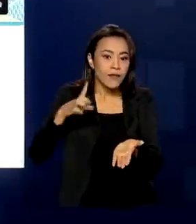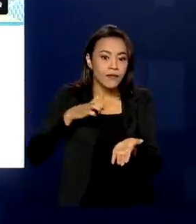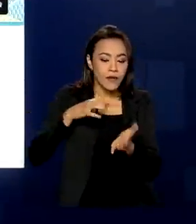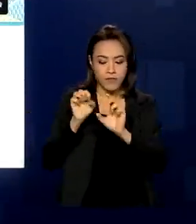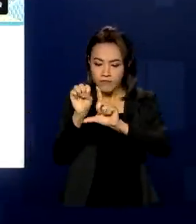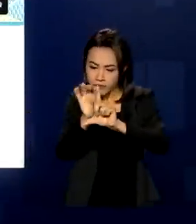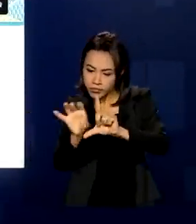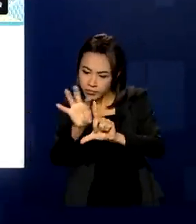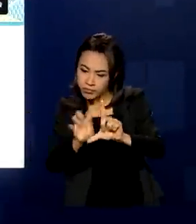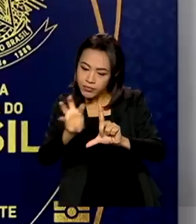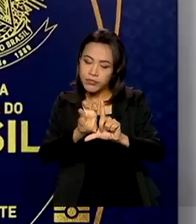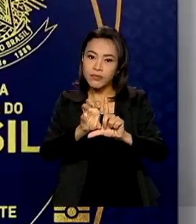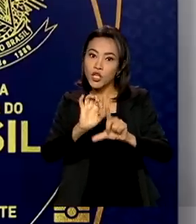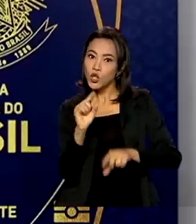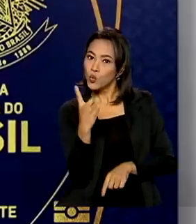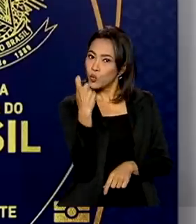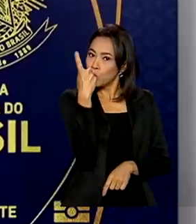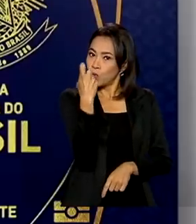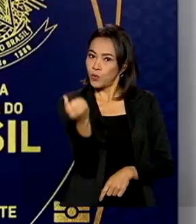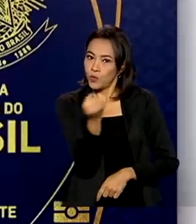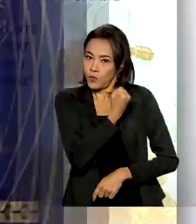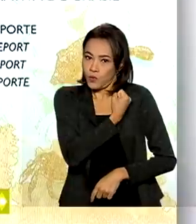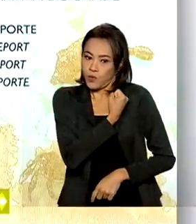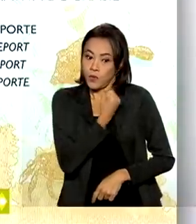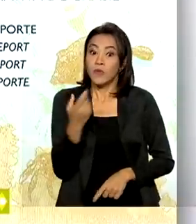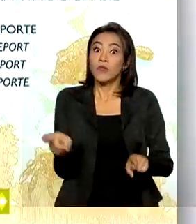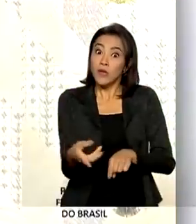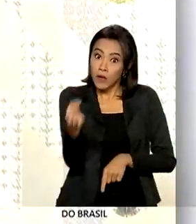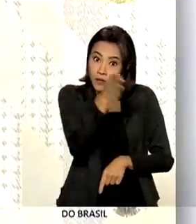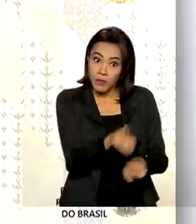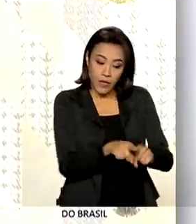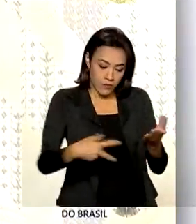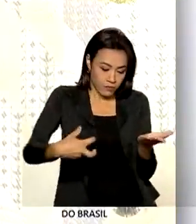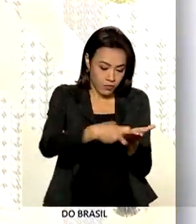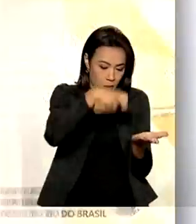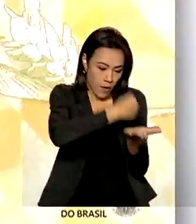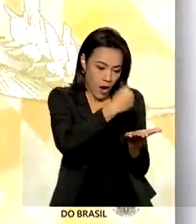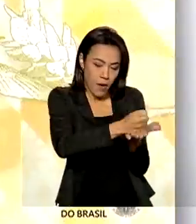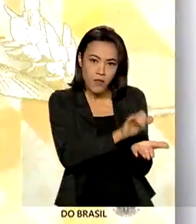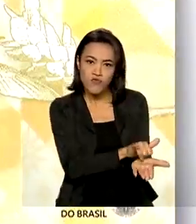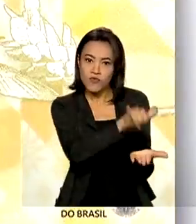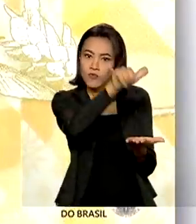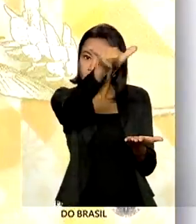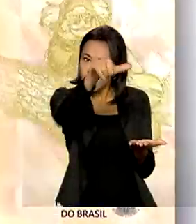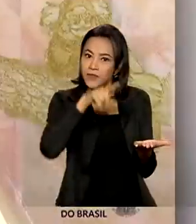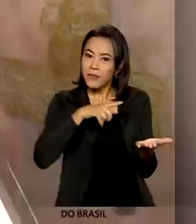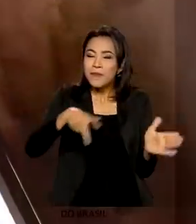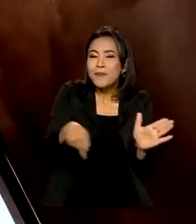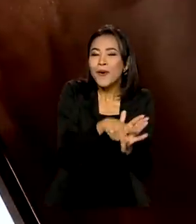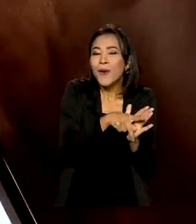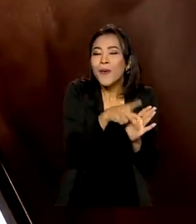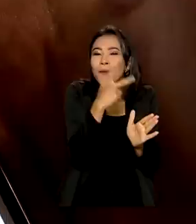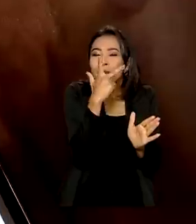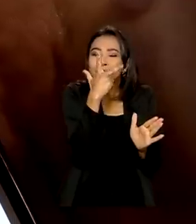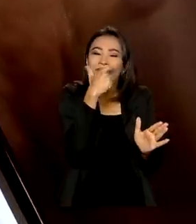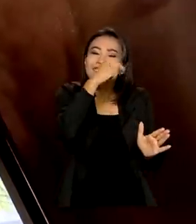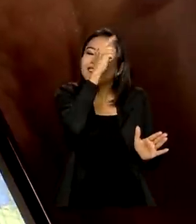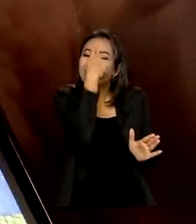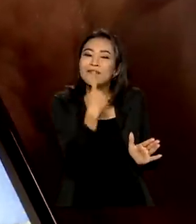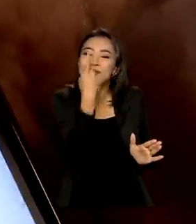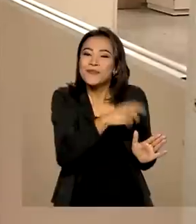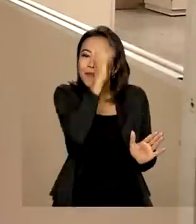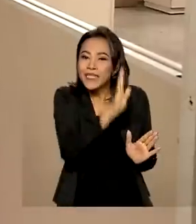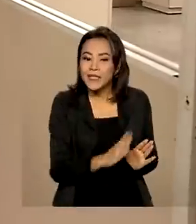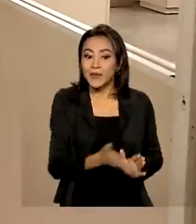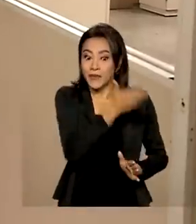QR Code e número único. O passaporte também ganhou melhorias e brasilidades. Cartórios também